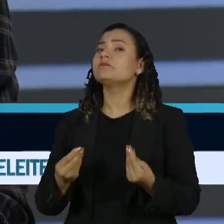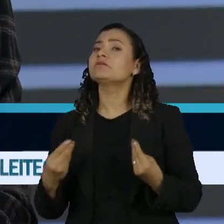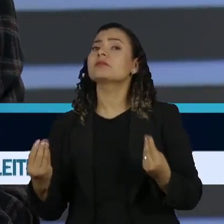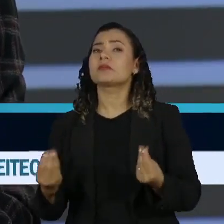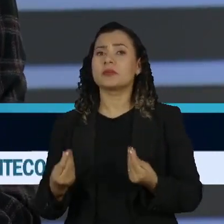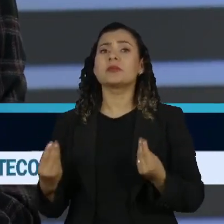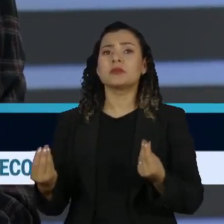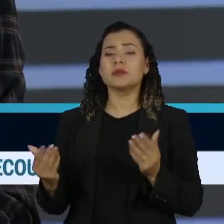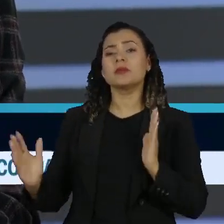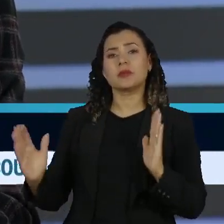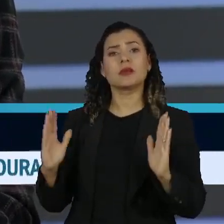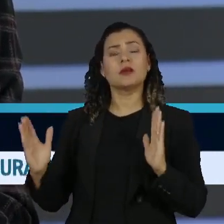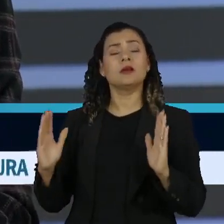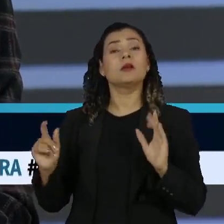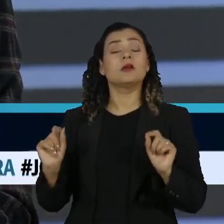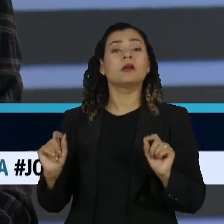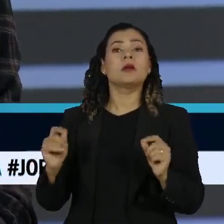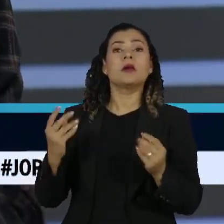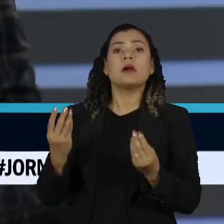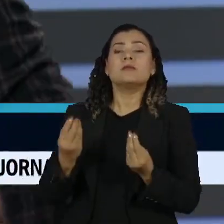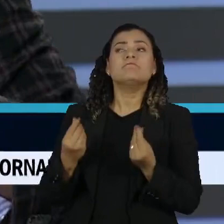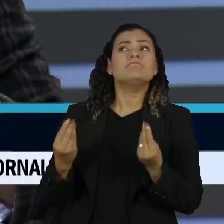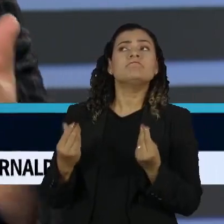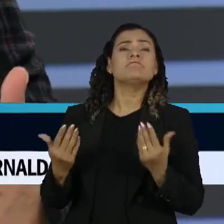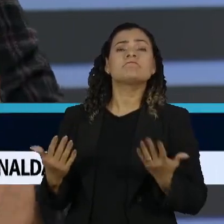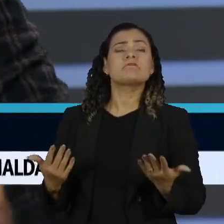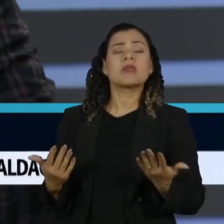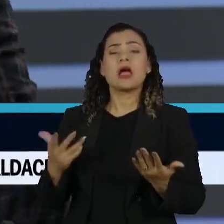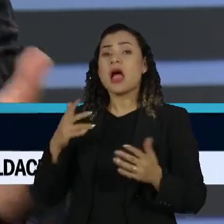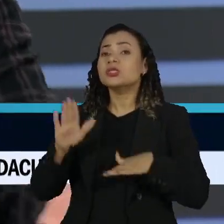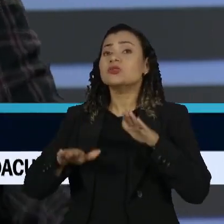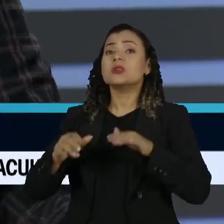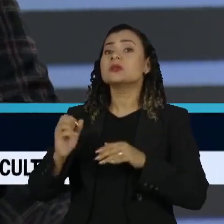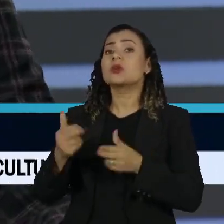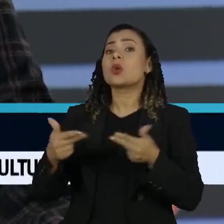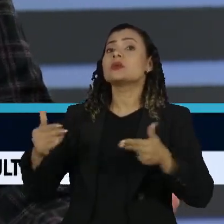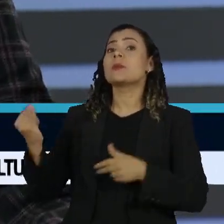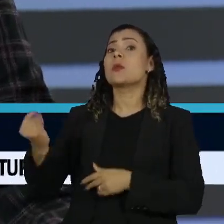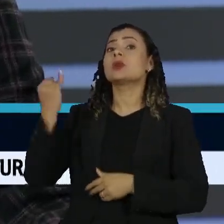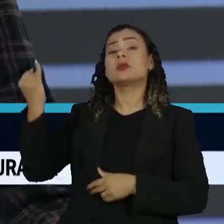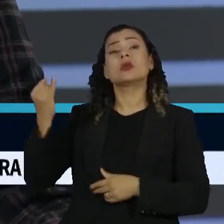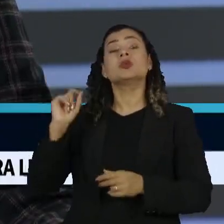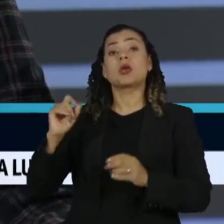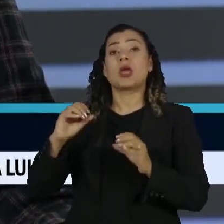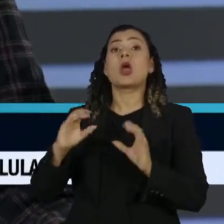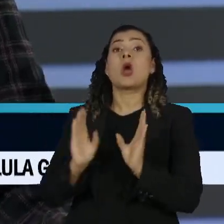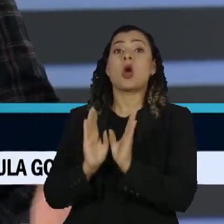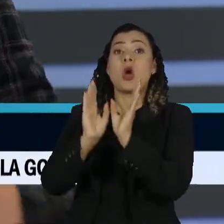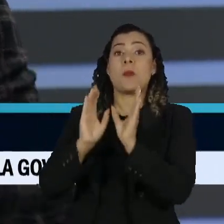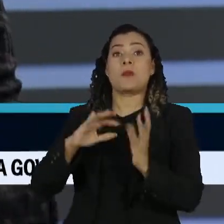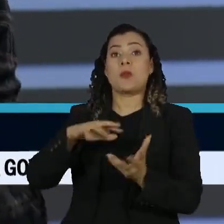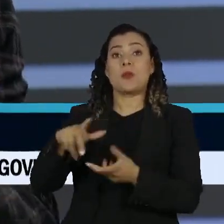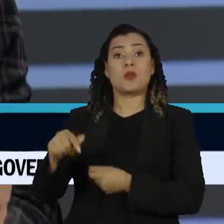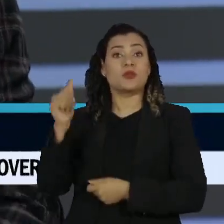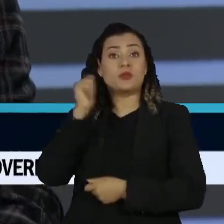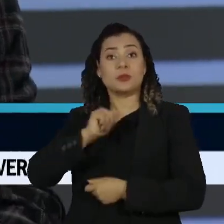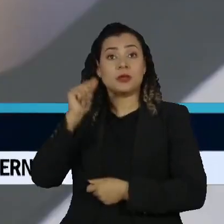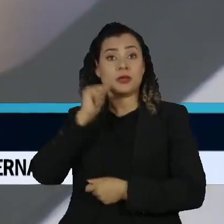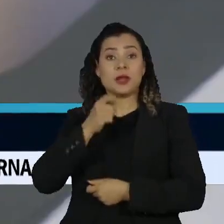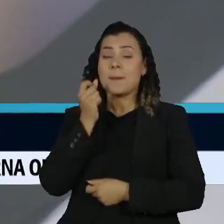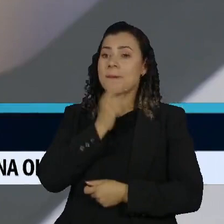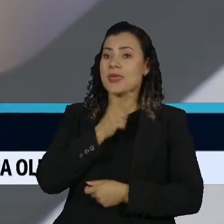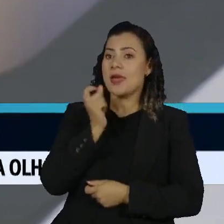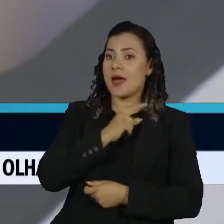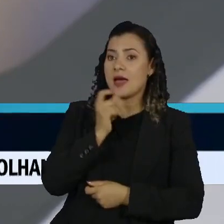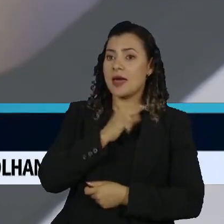acho isso surpreendente. Até em coisas triviais. Ele comentando a Copa do Mundo feminina, ele vai lá e faz uma piada